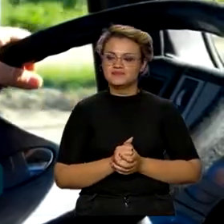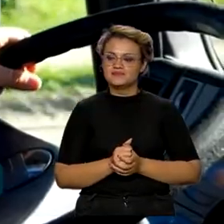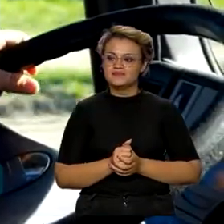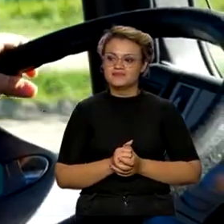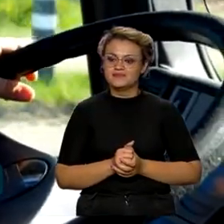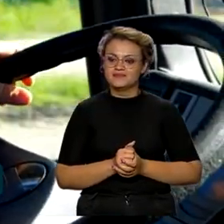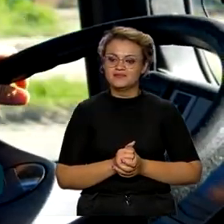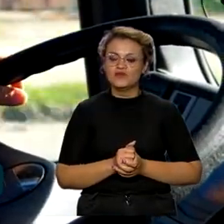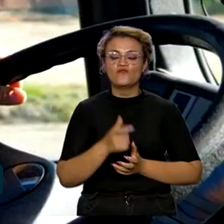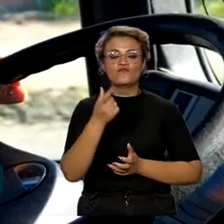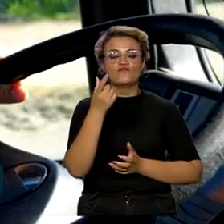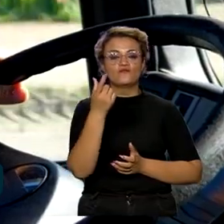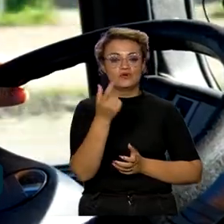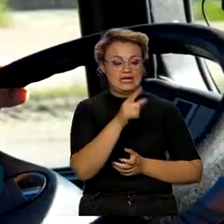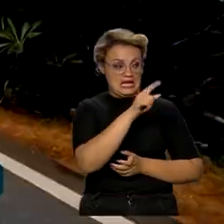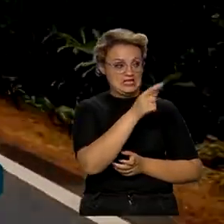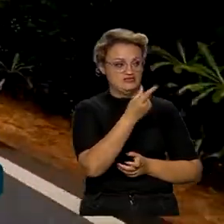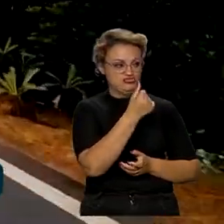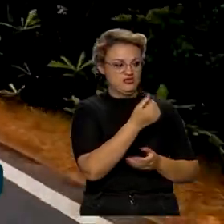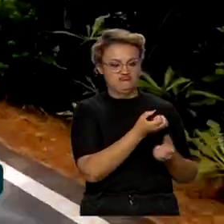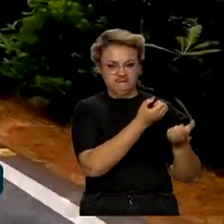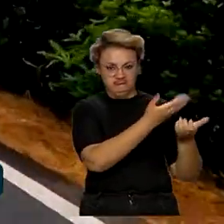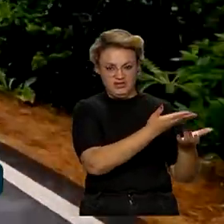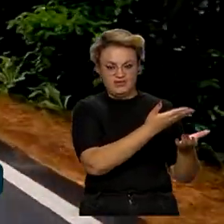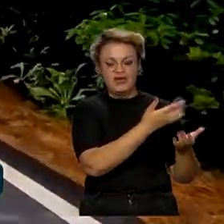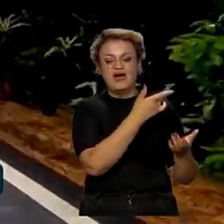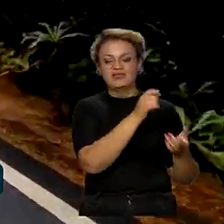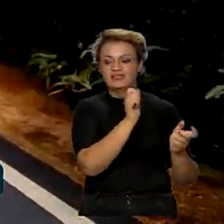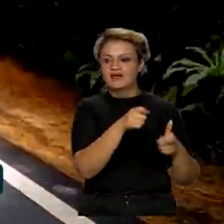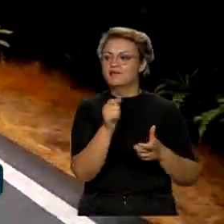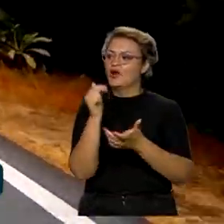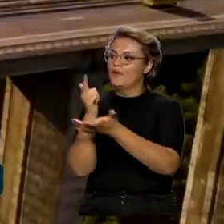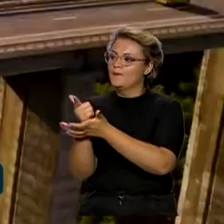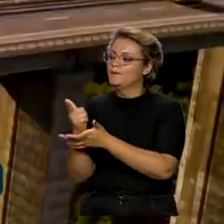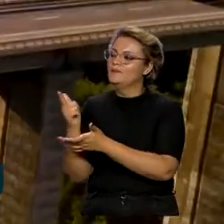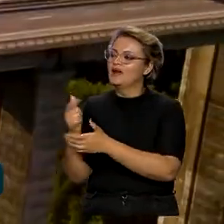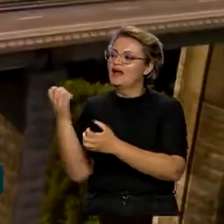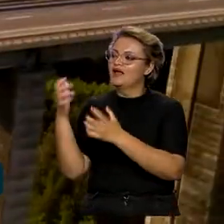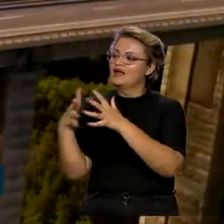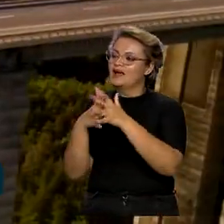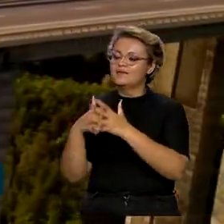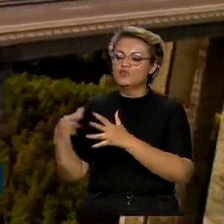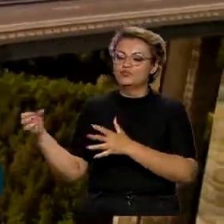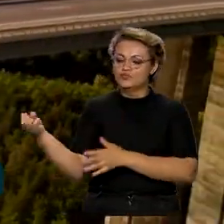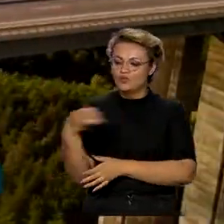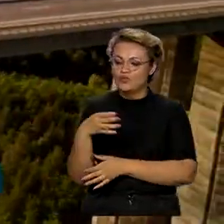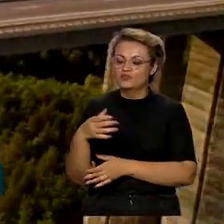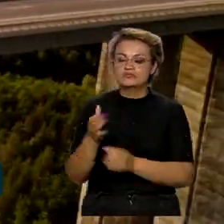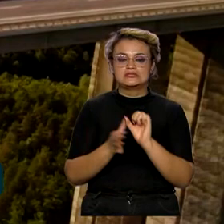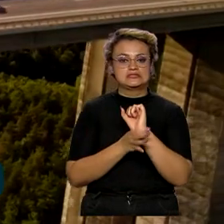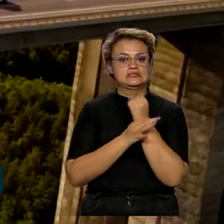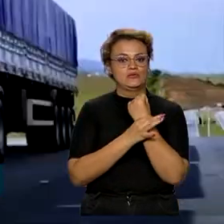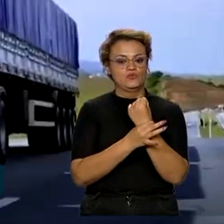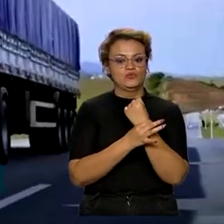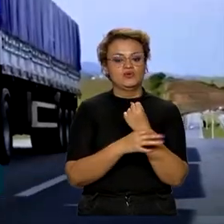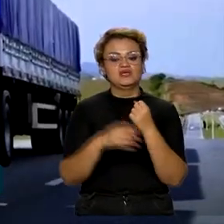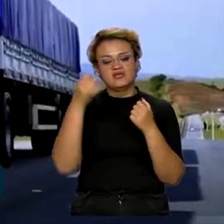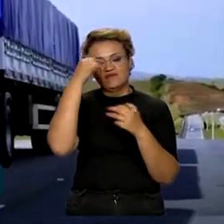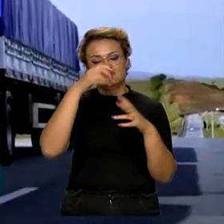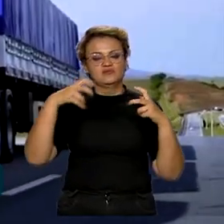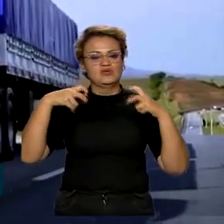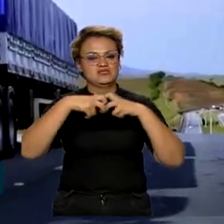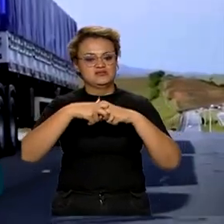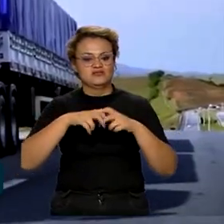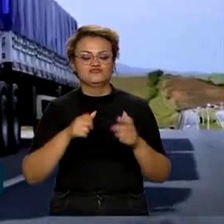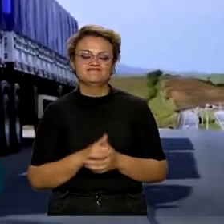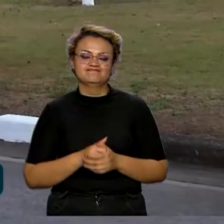Com o valor de venda, os motoristas poderão comprar veículos mais novos e mais seguros, reduzindo os riscos